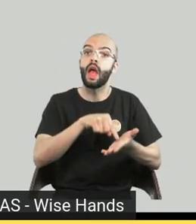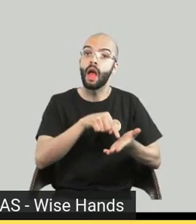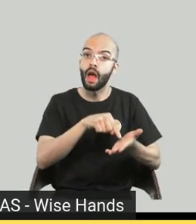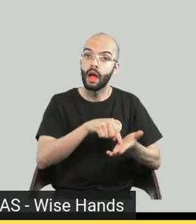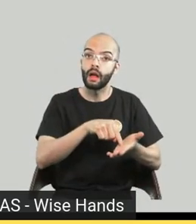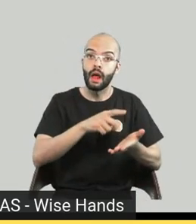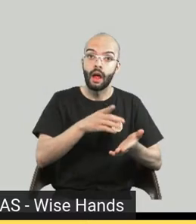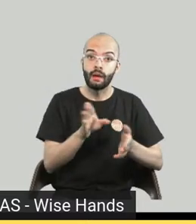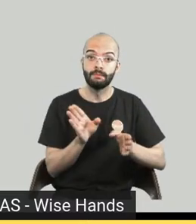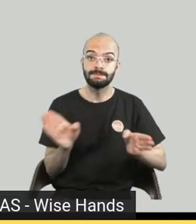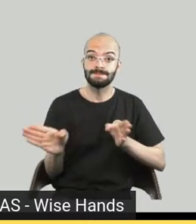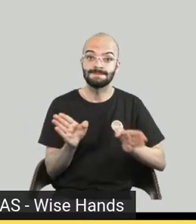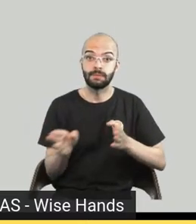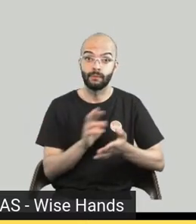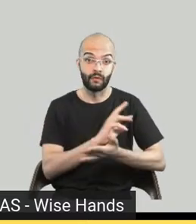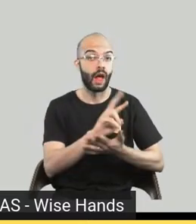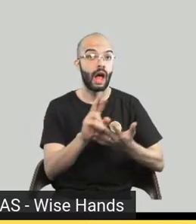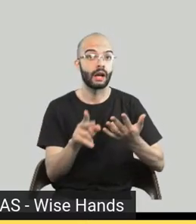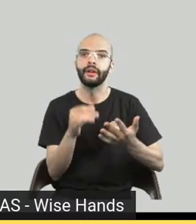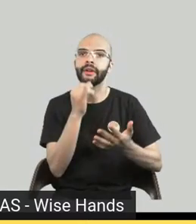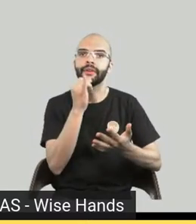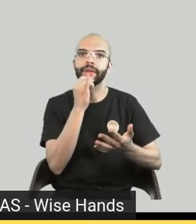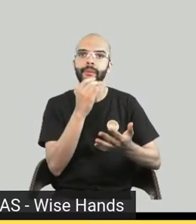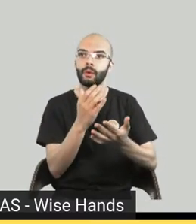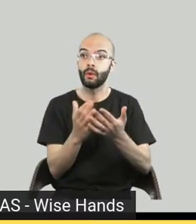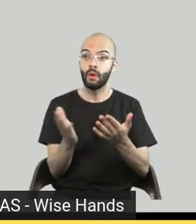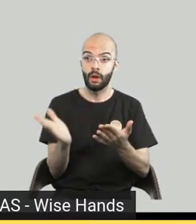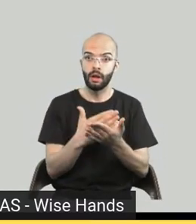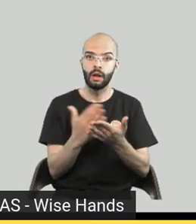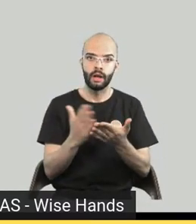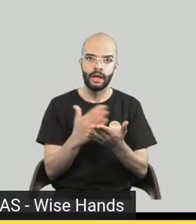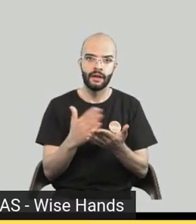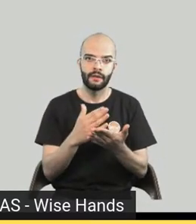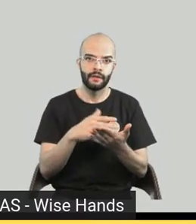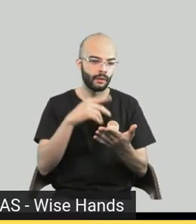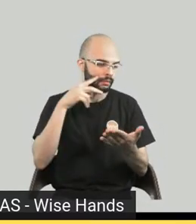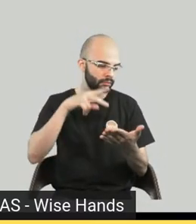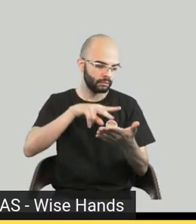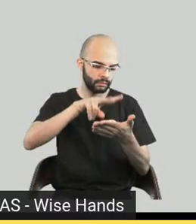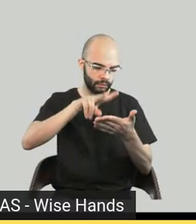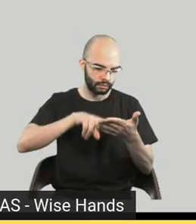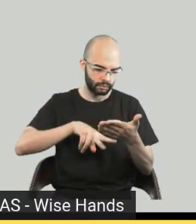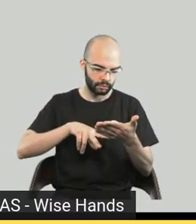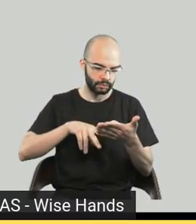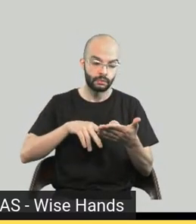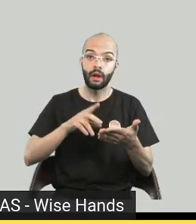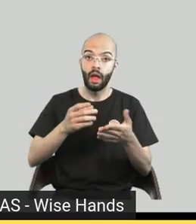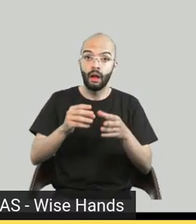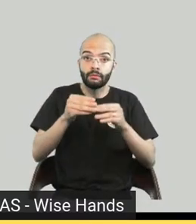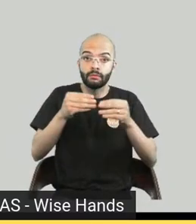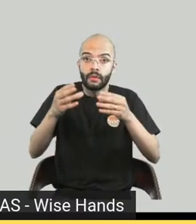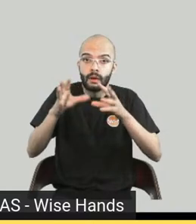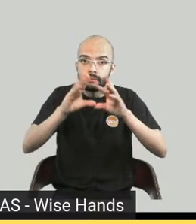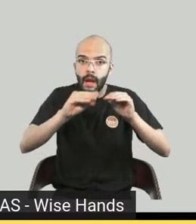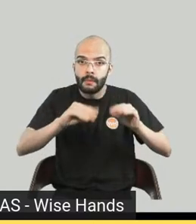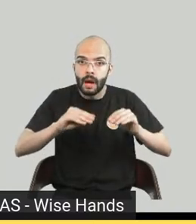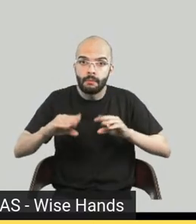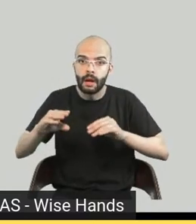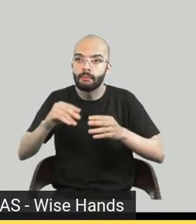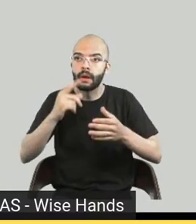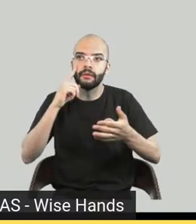enxergar ele como um livro normal, um livro físico. No que for ler as páginas, você vê a página realmente virando,